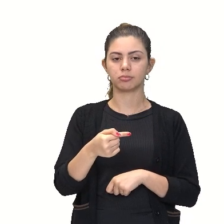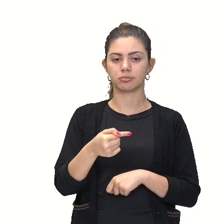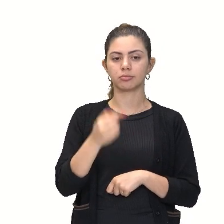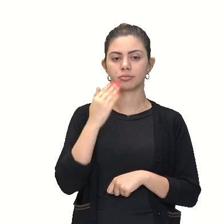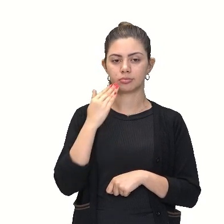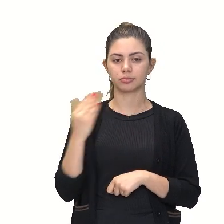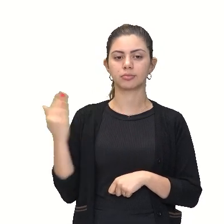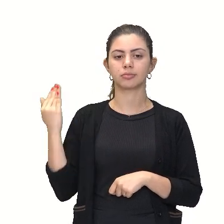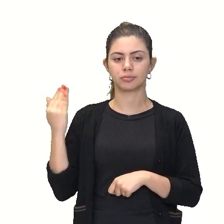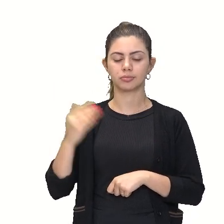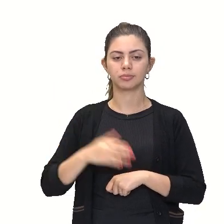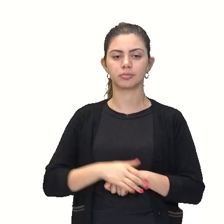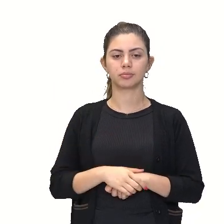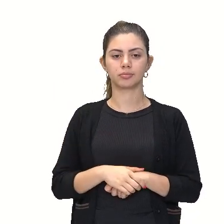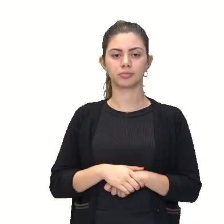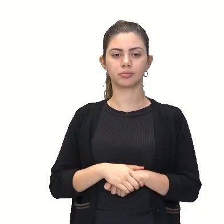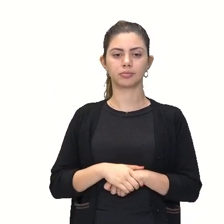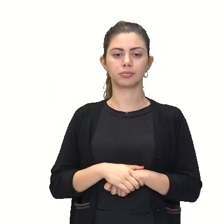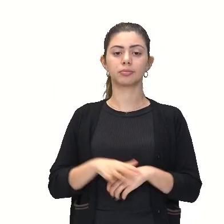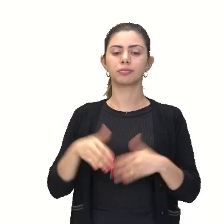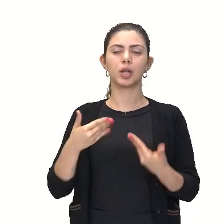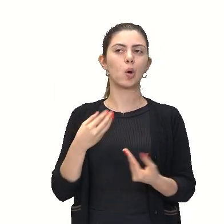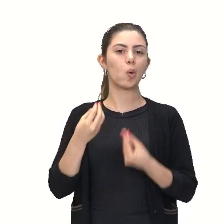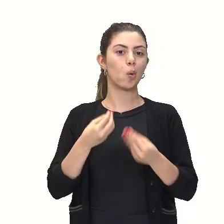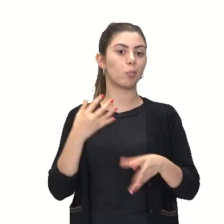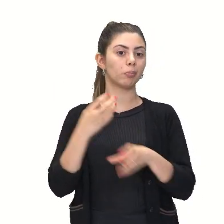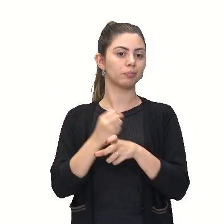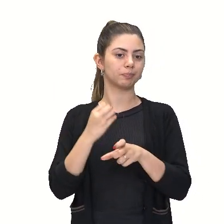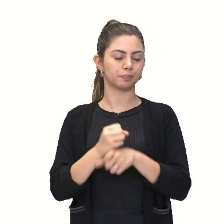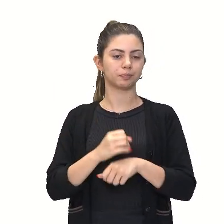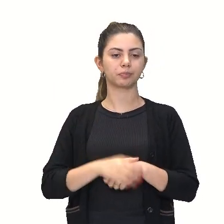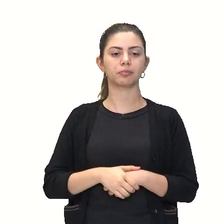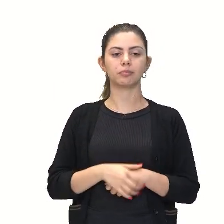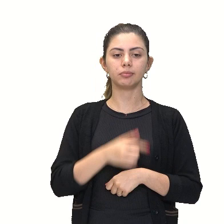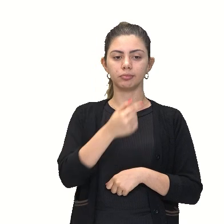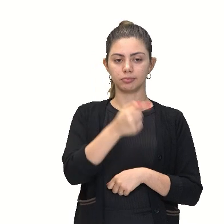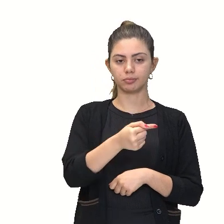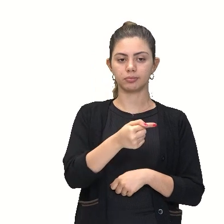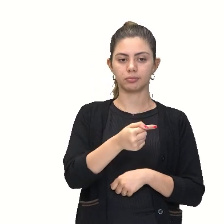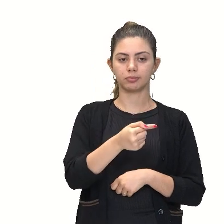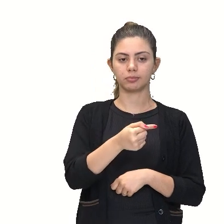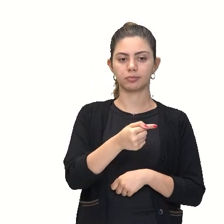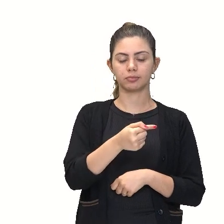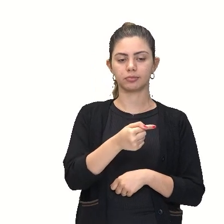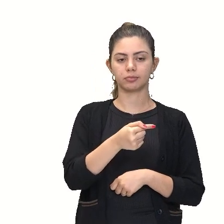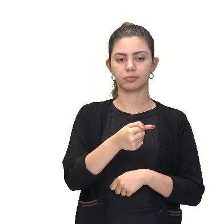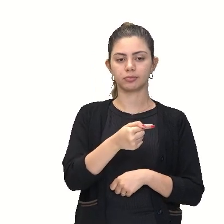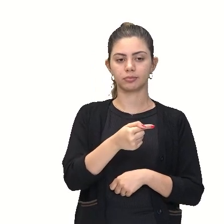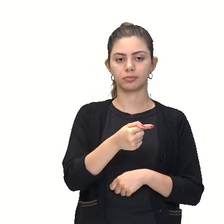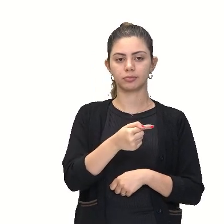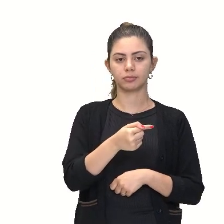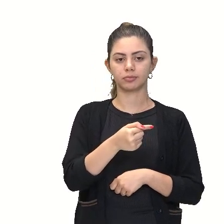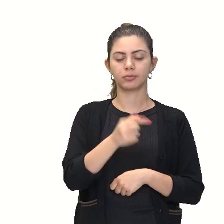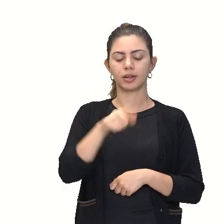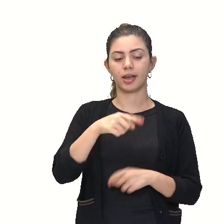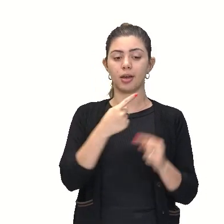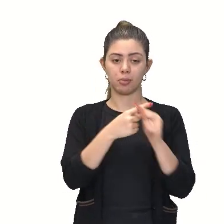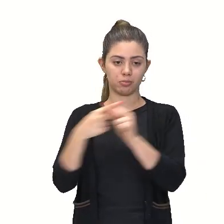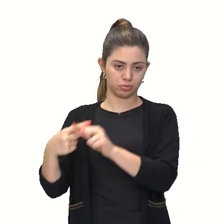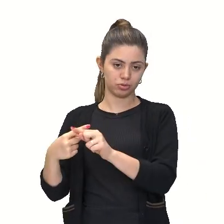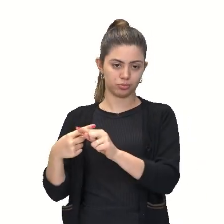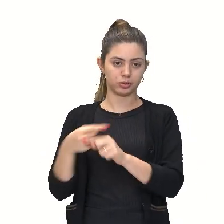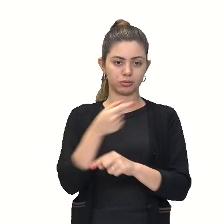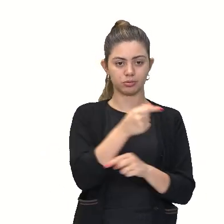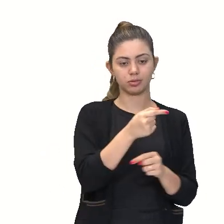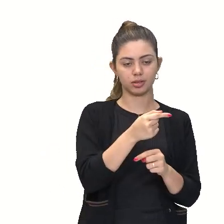fatorial, ó. Ora, quanto é que vai dar isso? Ó, fatorial, como eu já defini, é uma multiplicação a partir